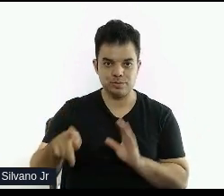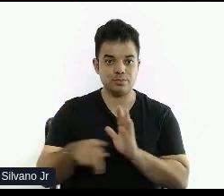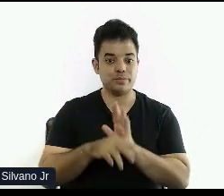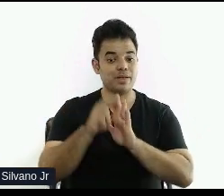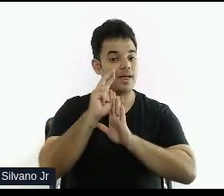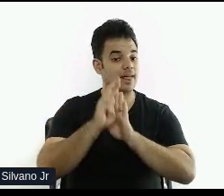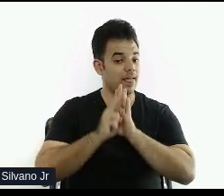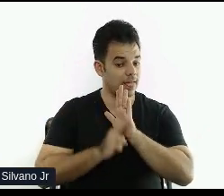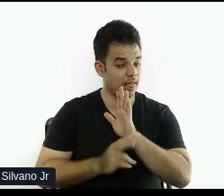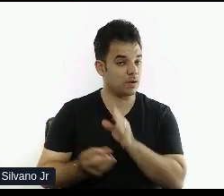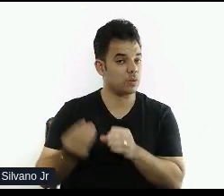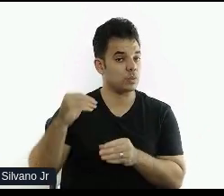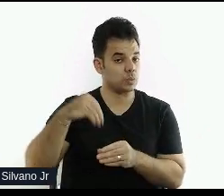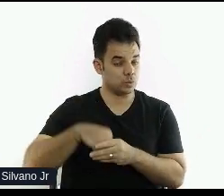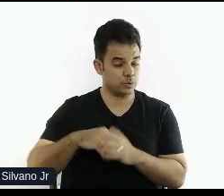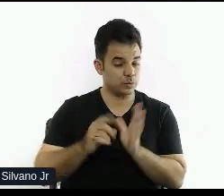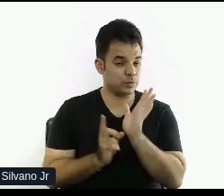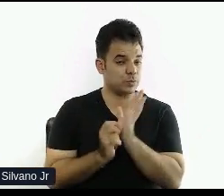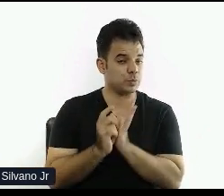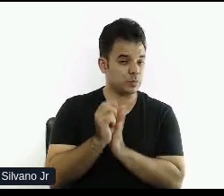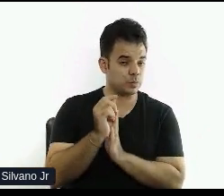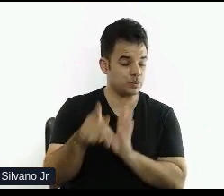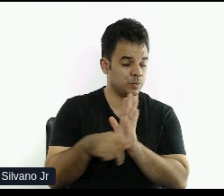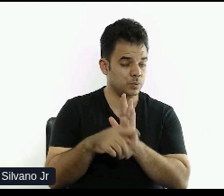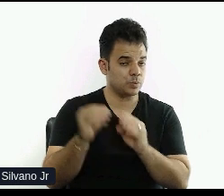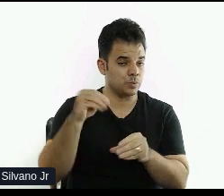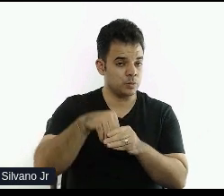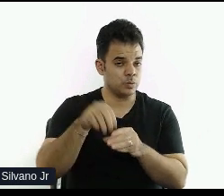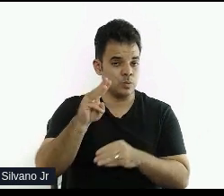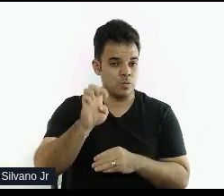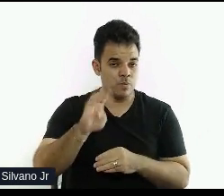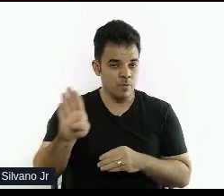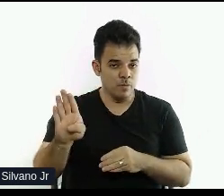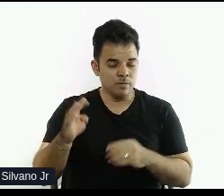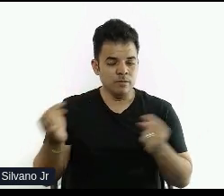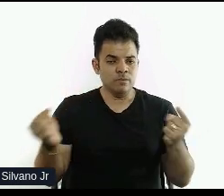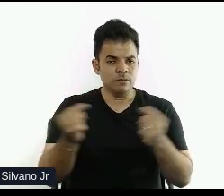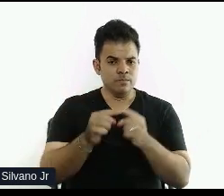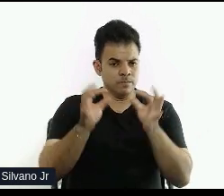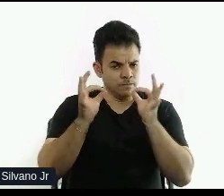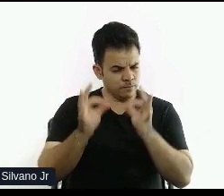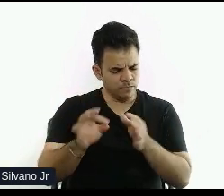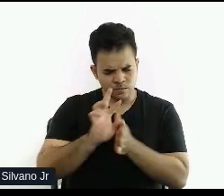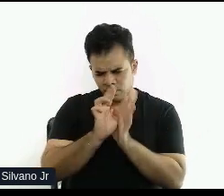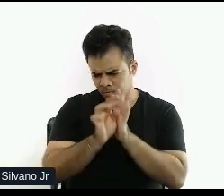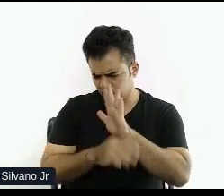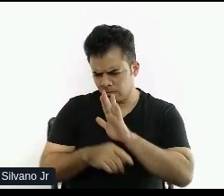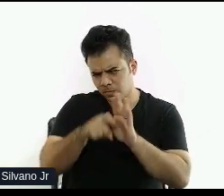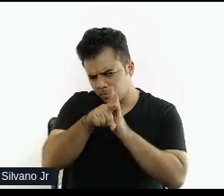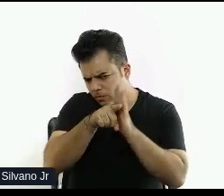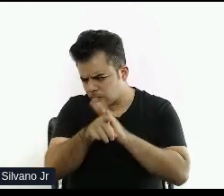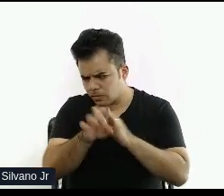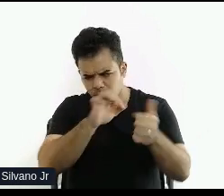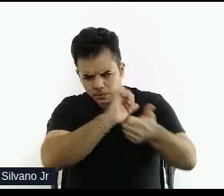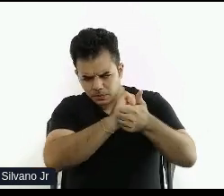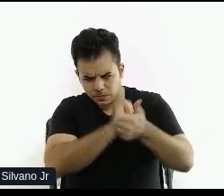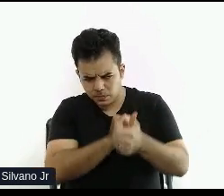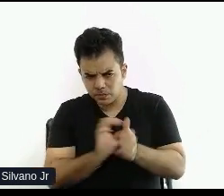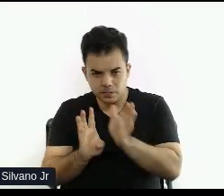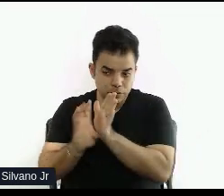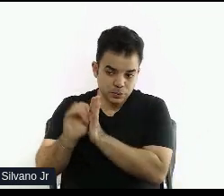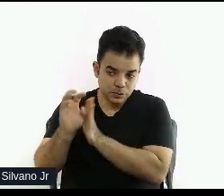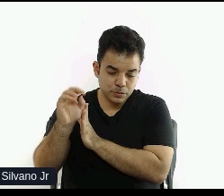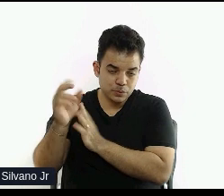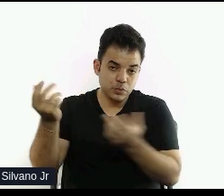conteúdos digitais ali disponíveis na web, elas casam total com os critérios, né? De avaliação de qualidade que o Google também